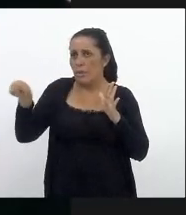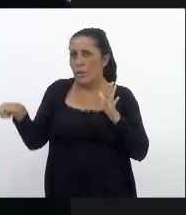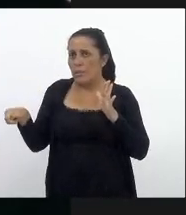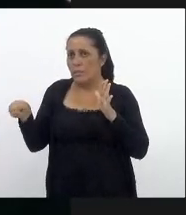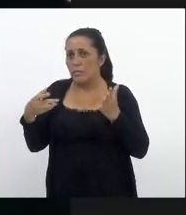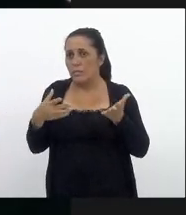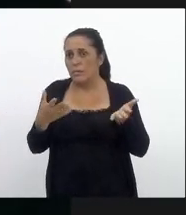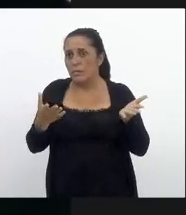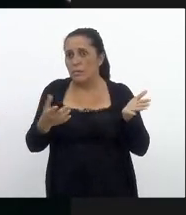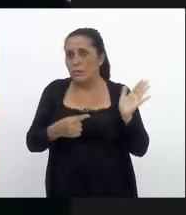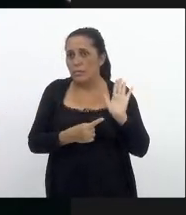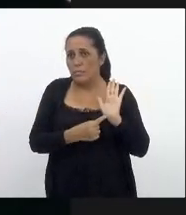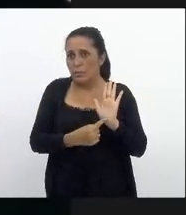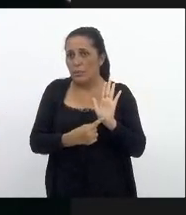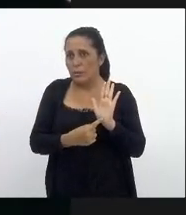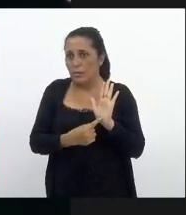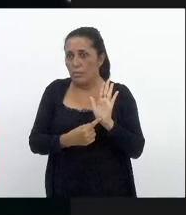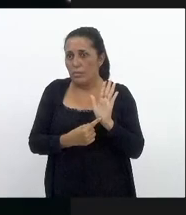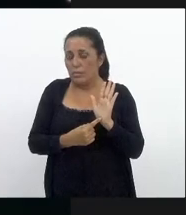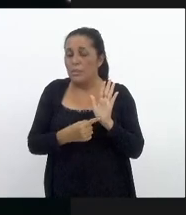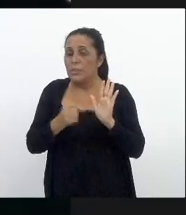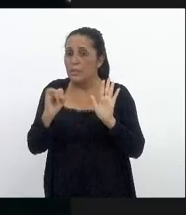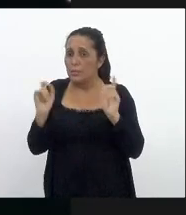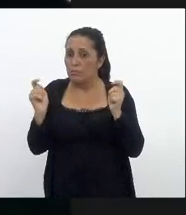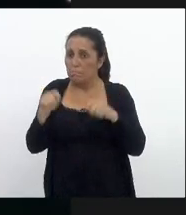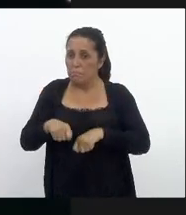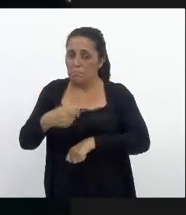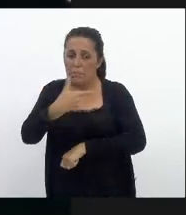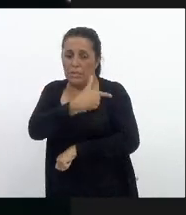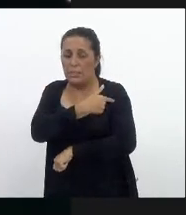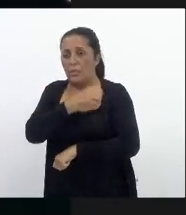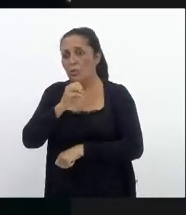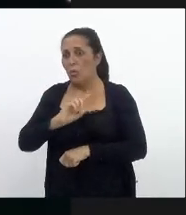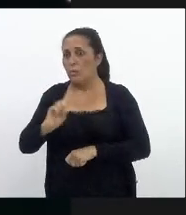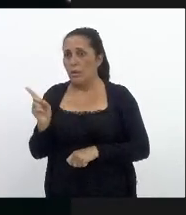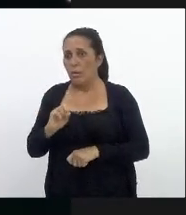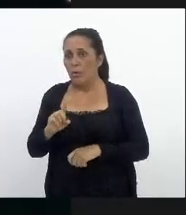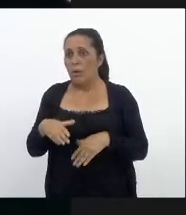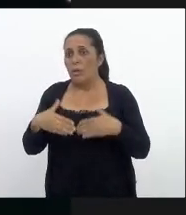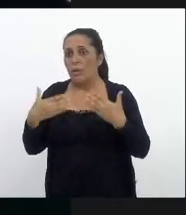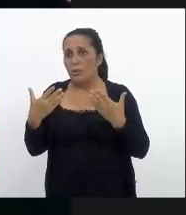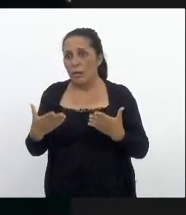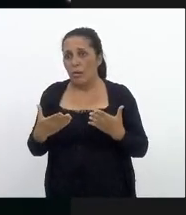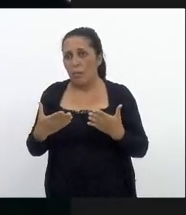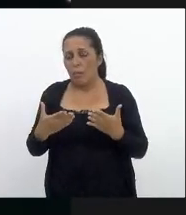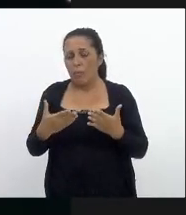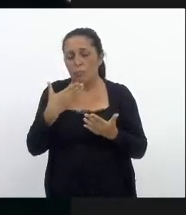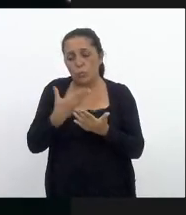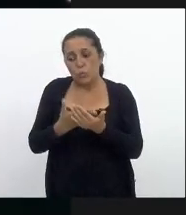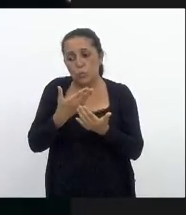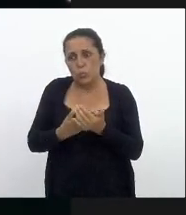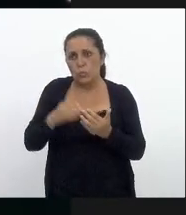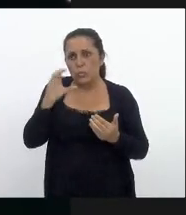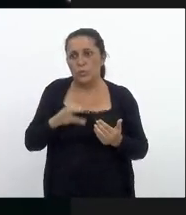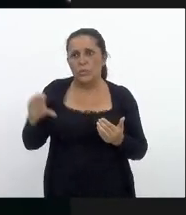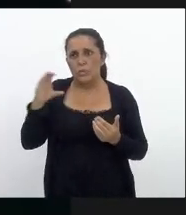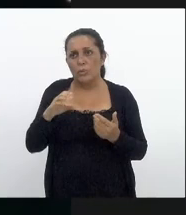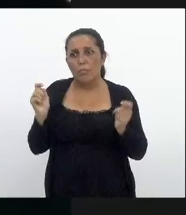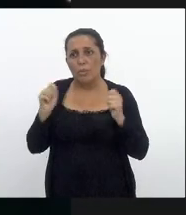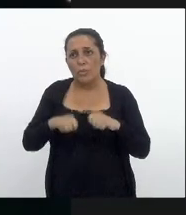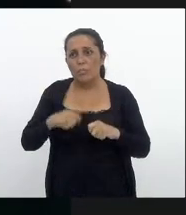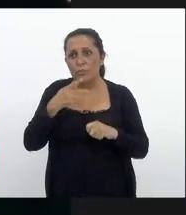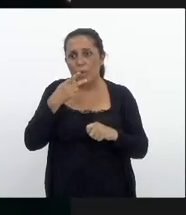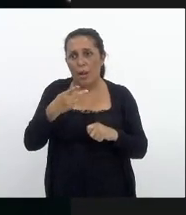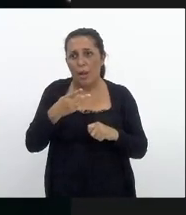apresentação da condição de vacinado então considerando o aspecto científico podemos afirmar